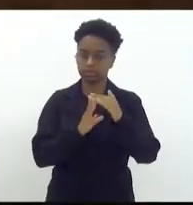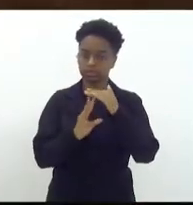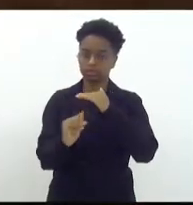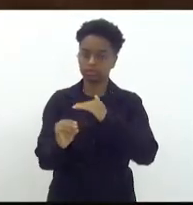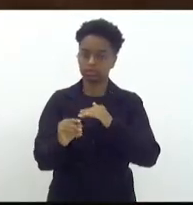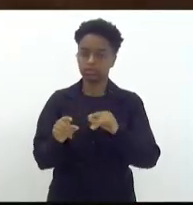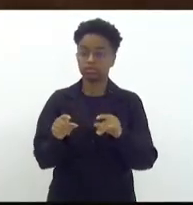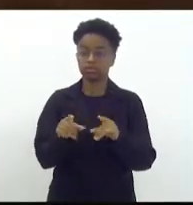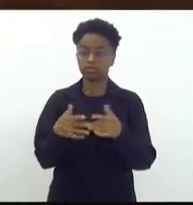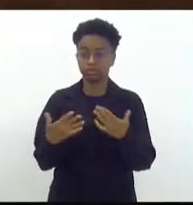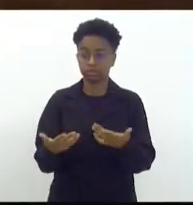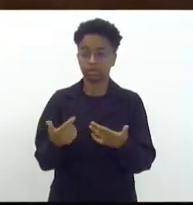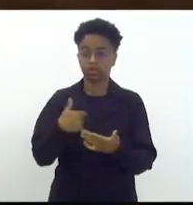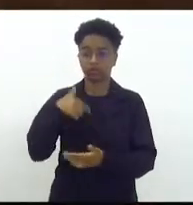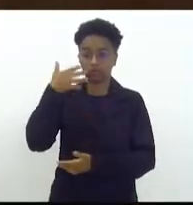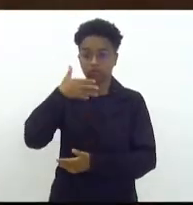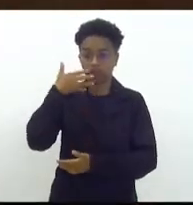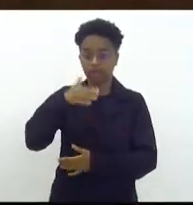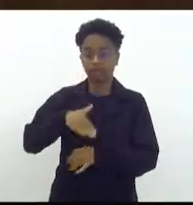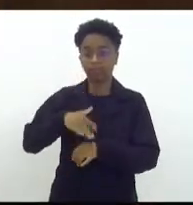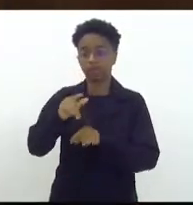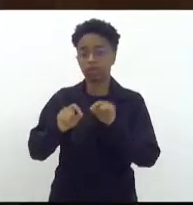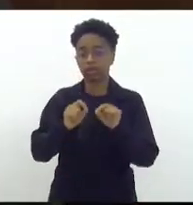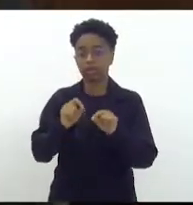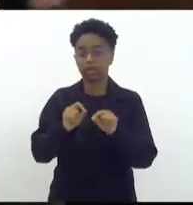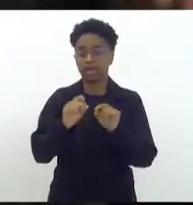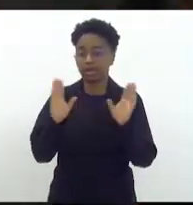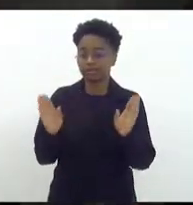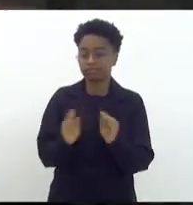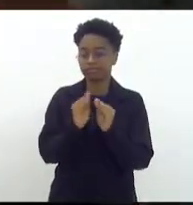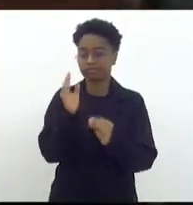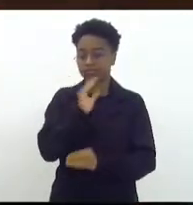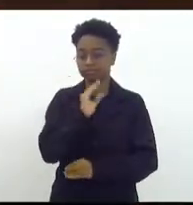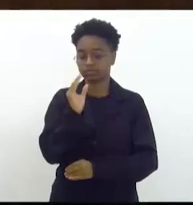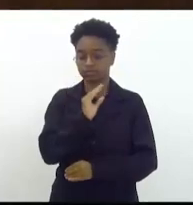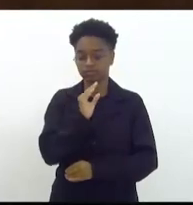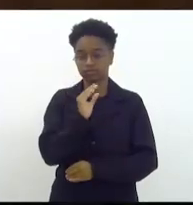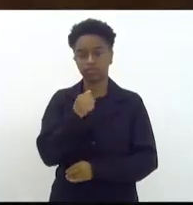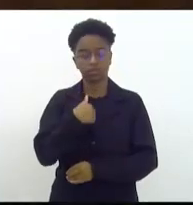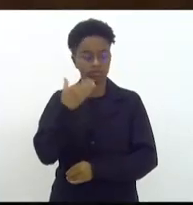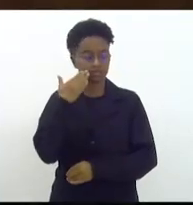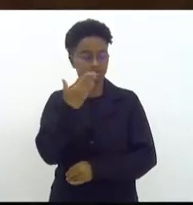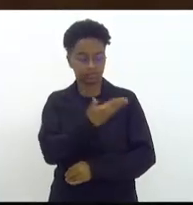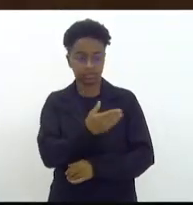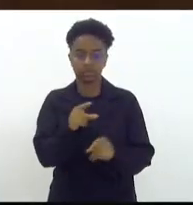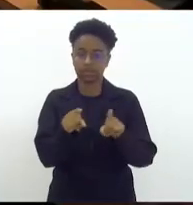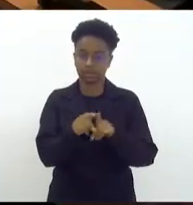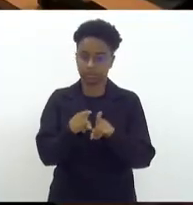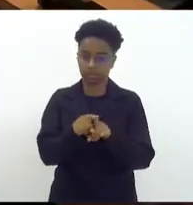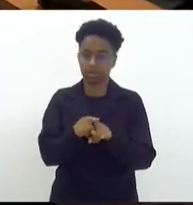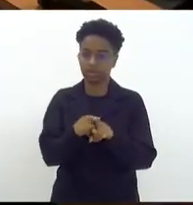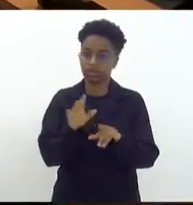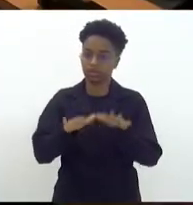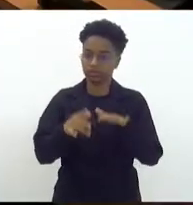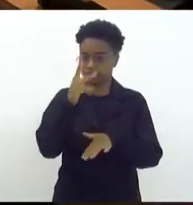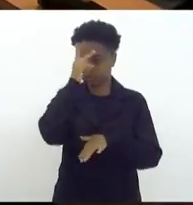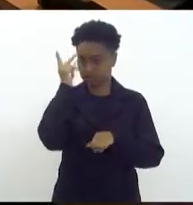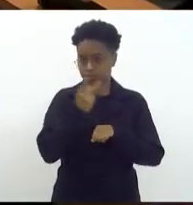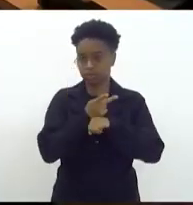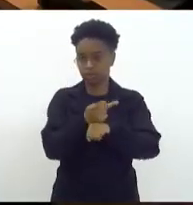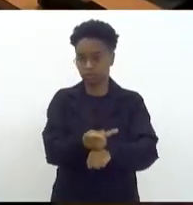mais um pouquinho de tempo para falar muito brevemente, deputado Mink, sei que V. Exª também deve ter sido procurado